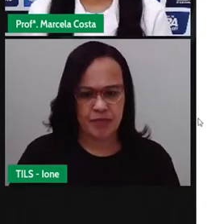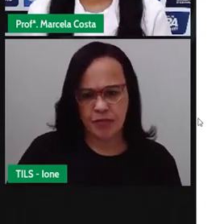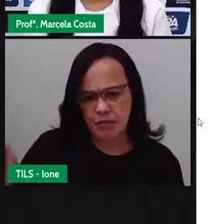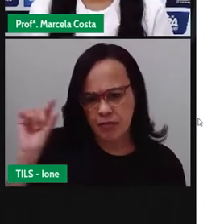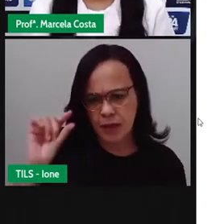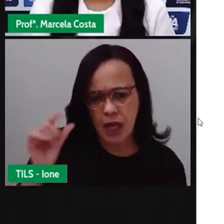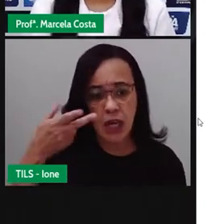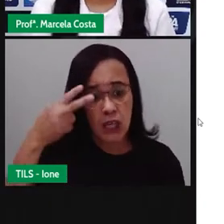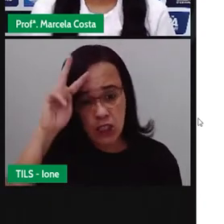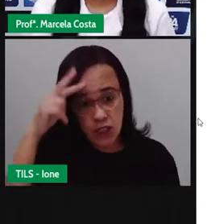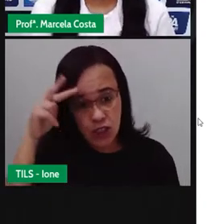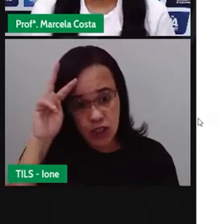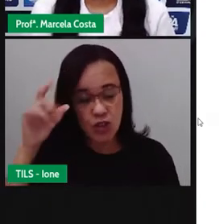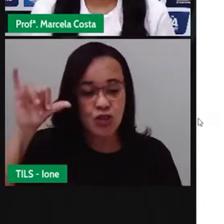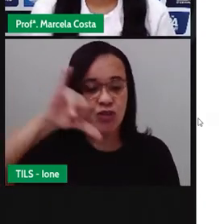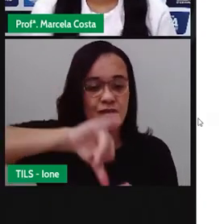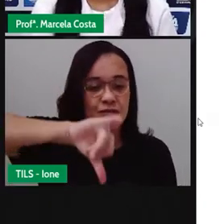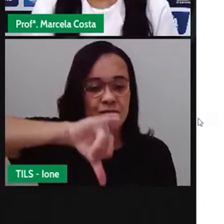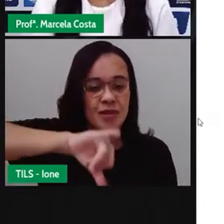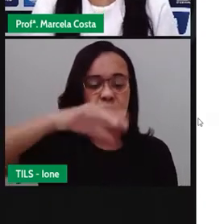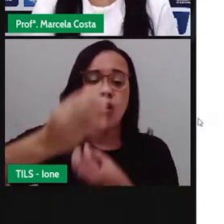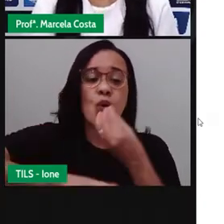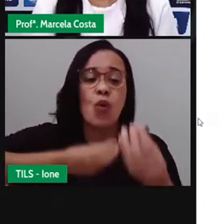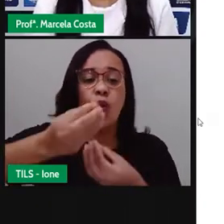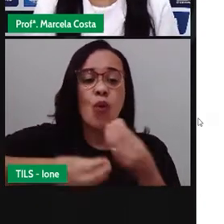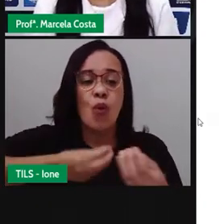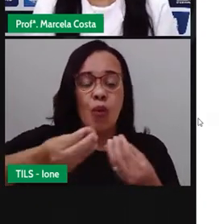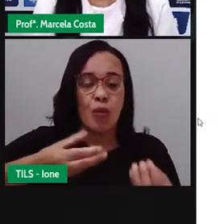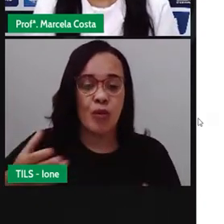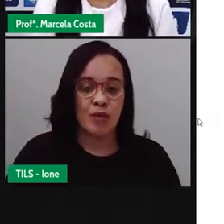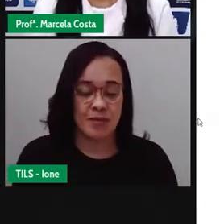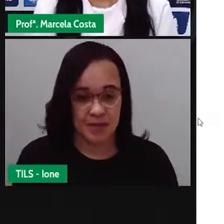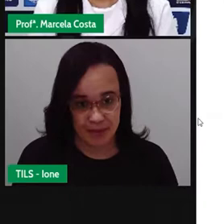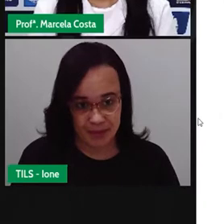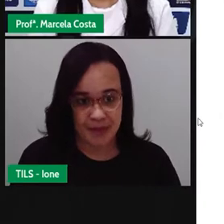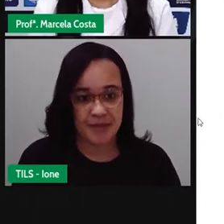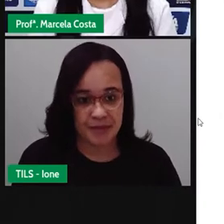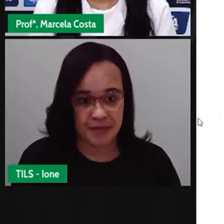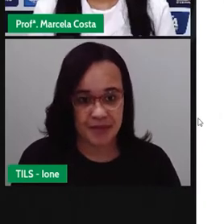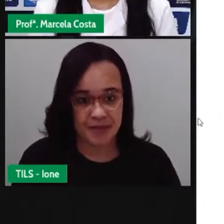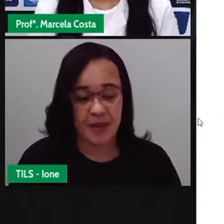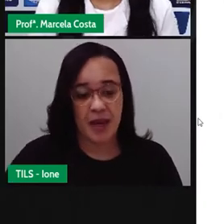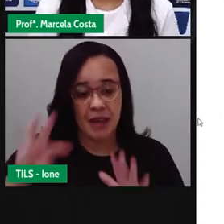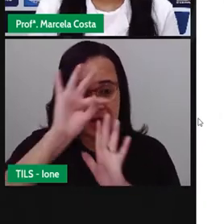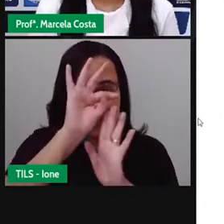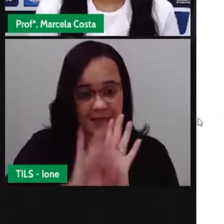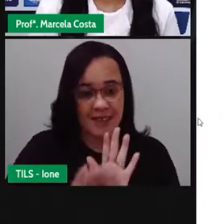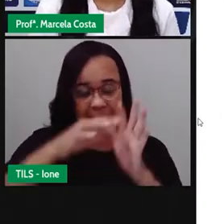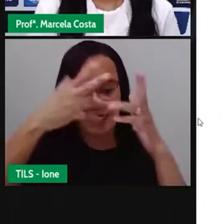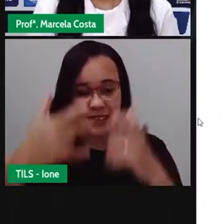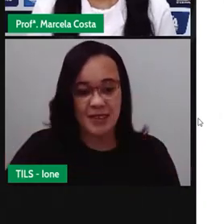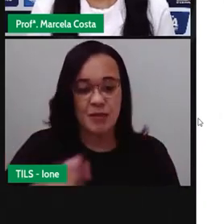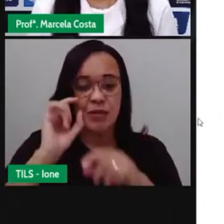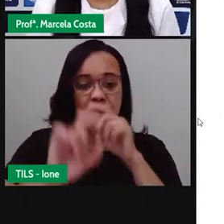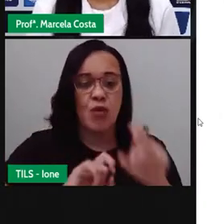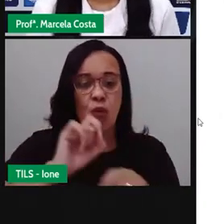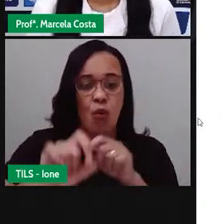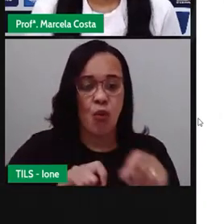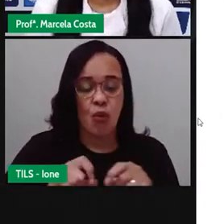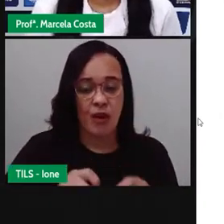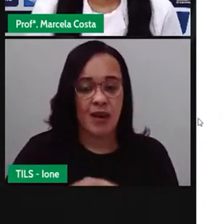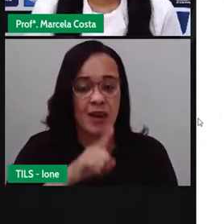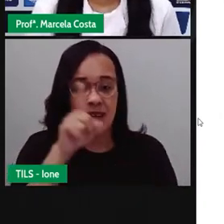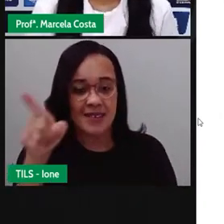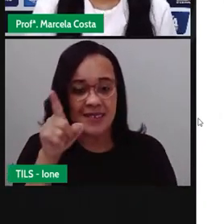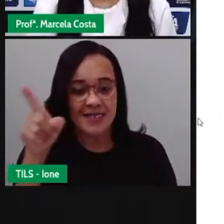história do centro de abastecimento. Esse texto falando da história está lá